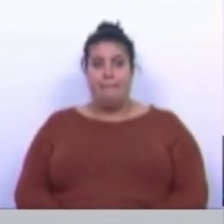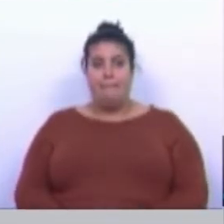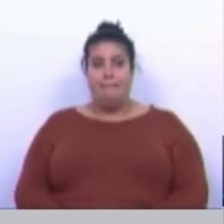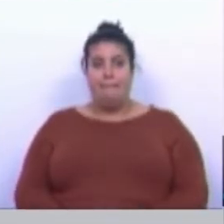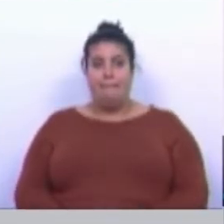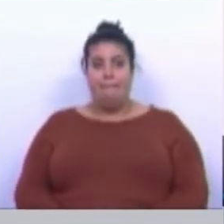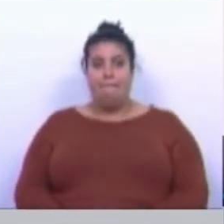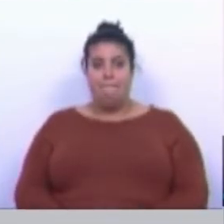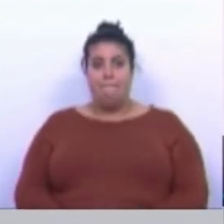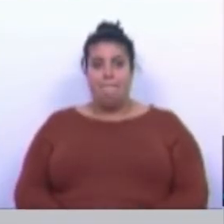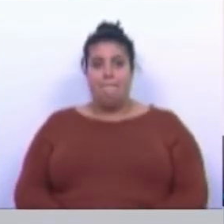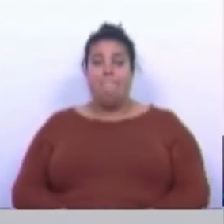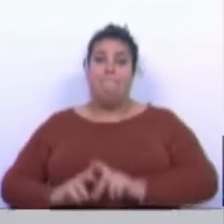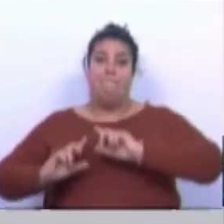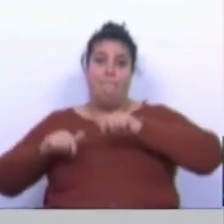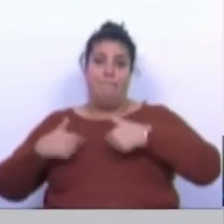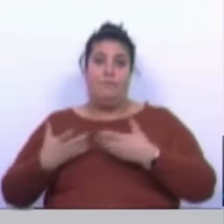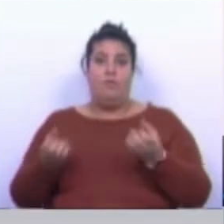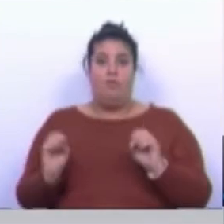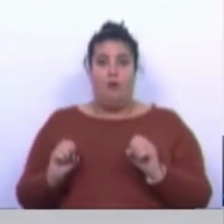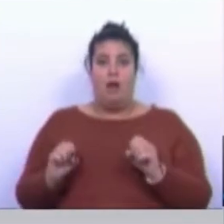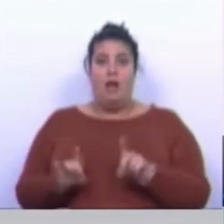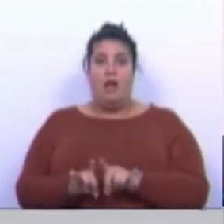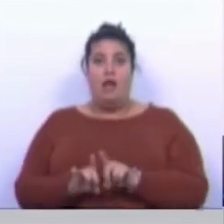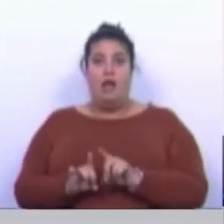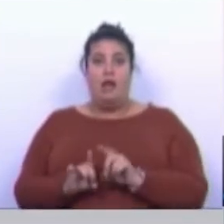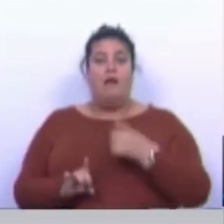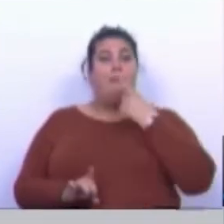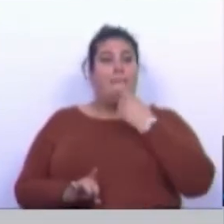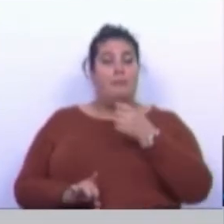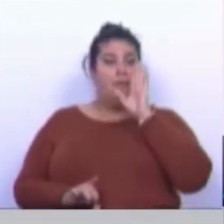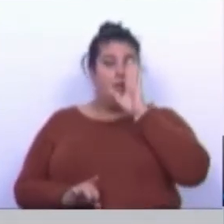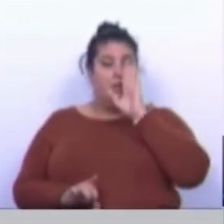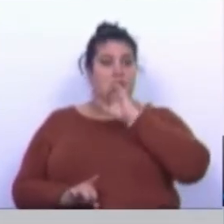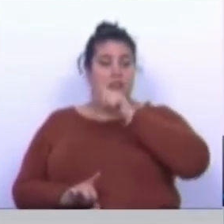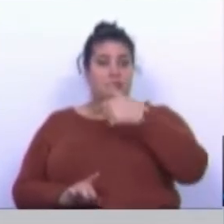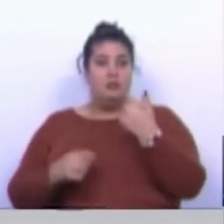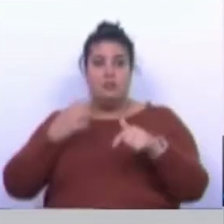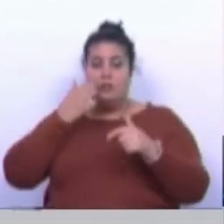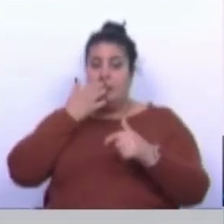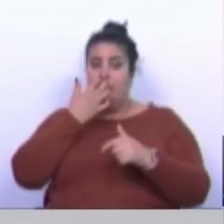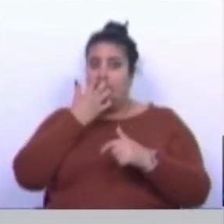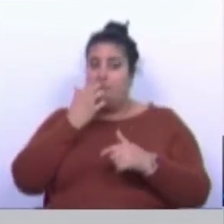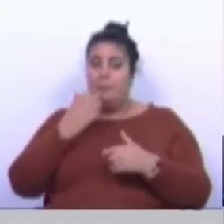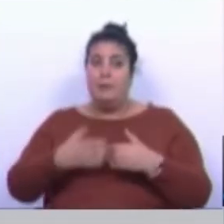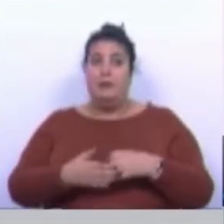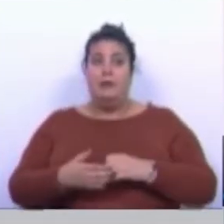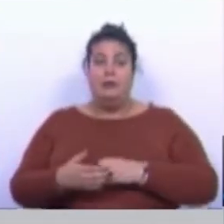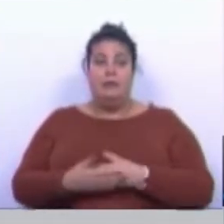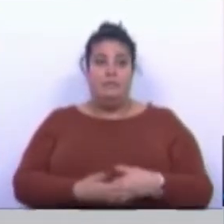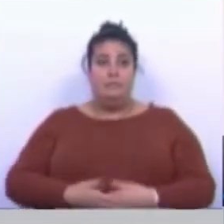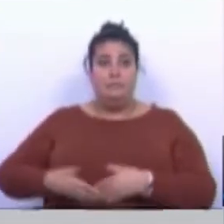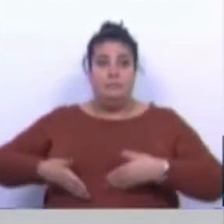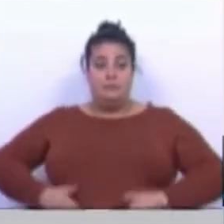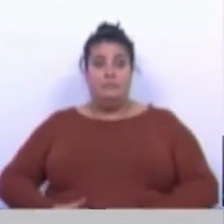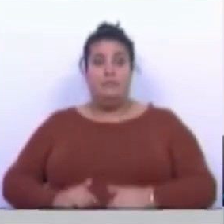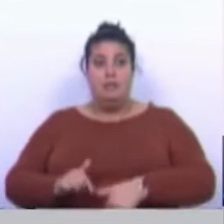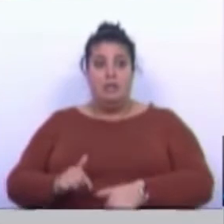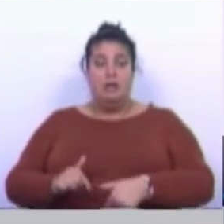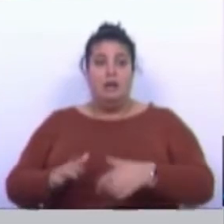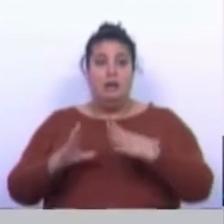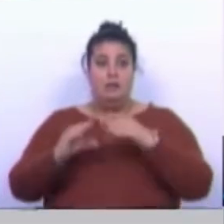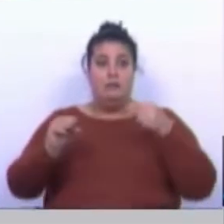Nós não temos dados relativamente à pergunta se nós temos dados para as cesarianas ou para o número de partes vaginais